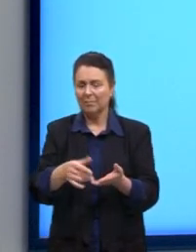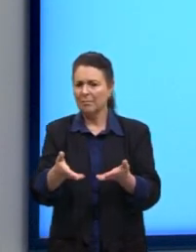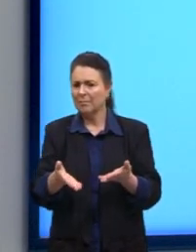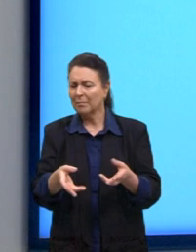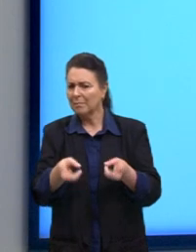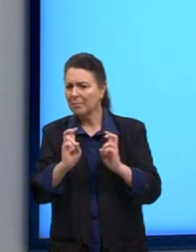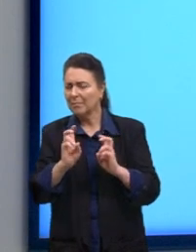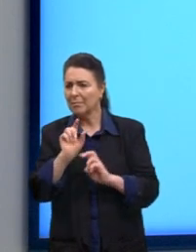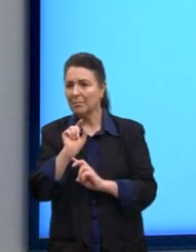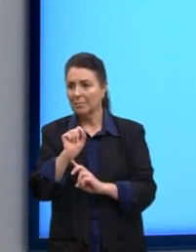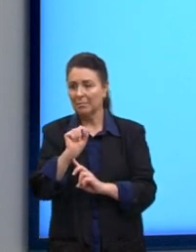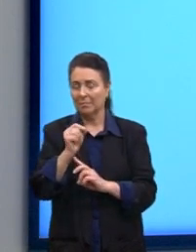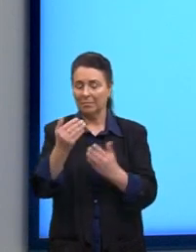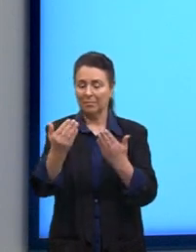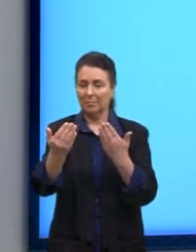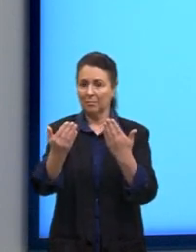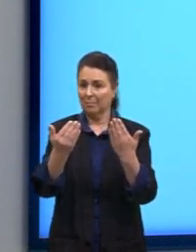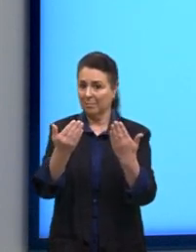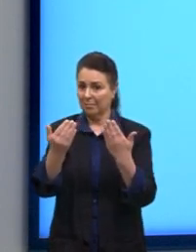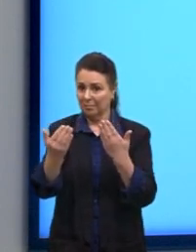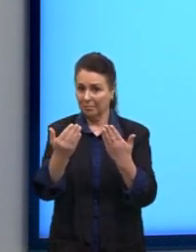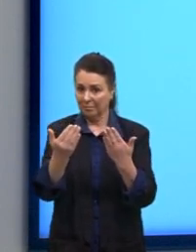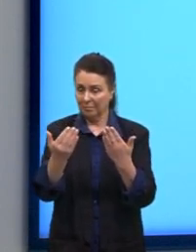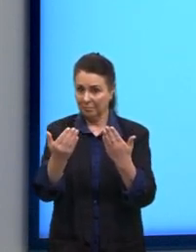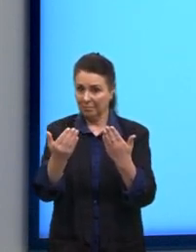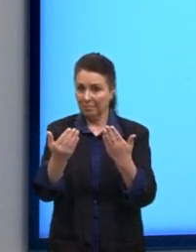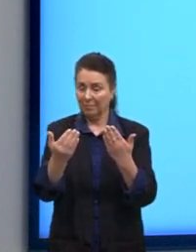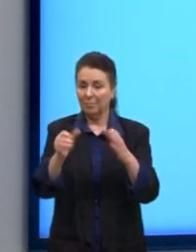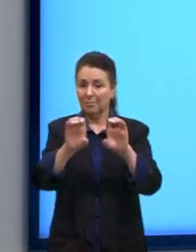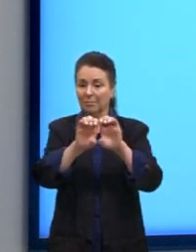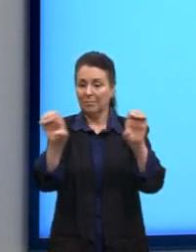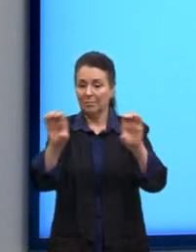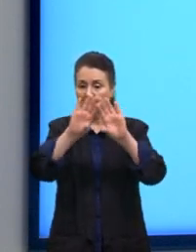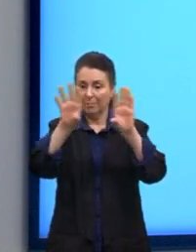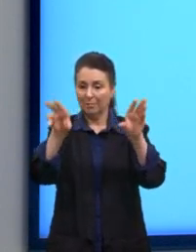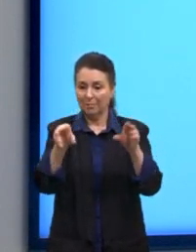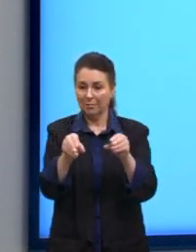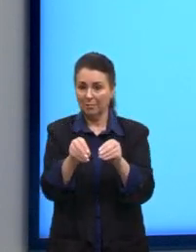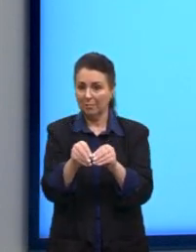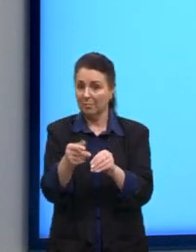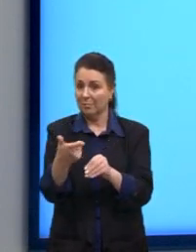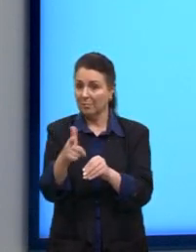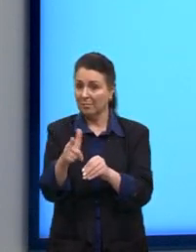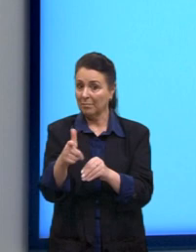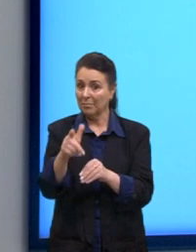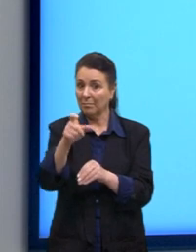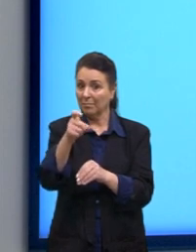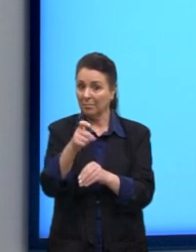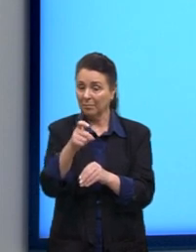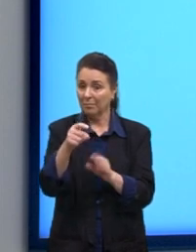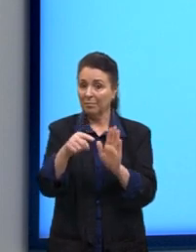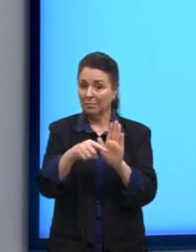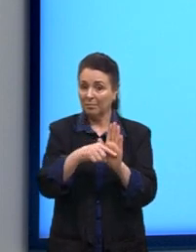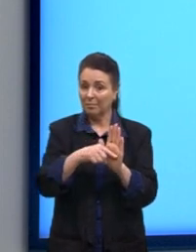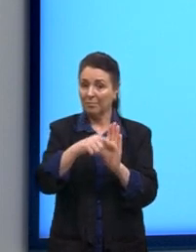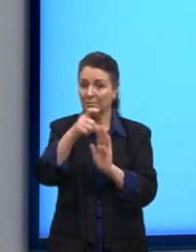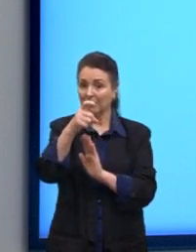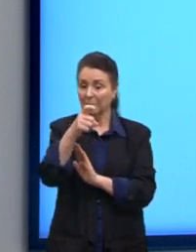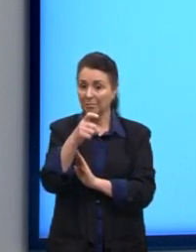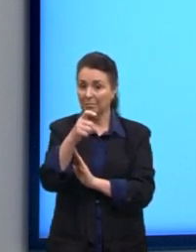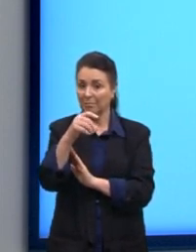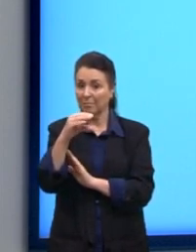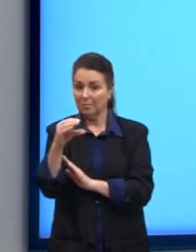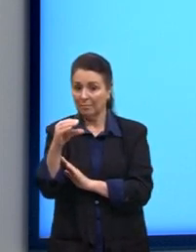aqui, se a gente comparar com a equação reduzida, eu não tenho lá o x menos o xc e o y